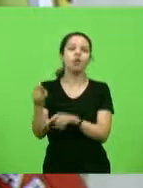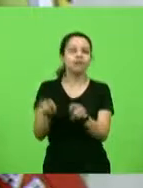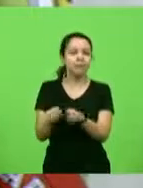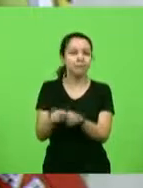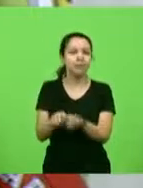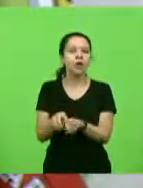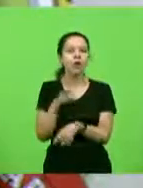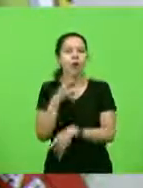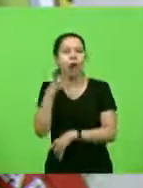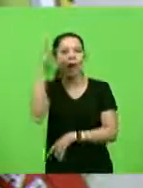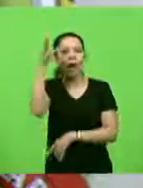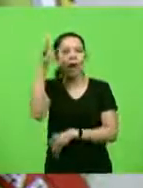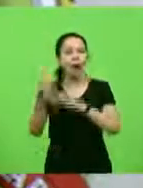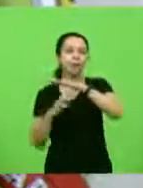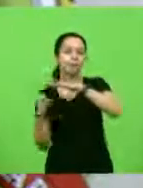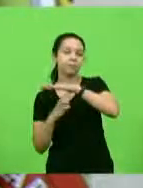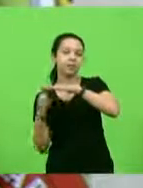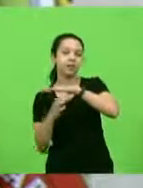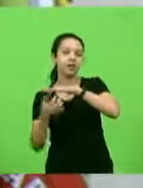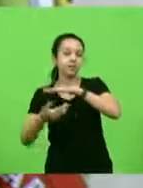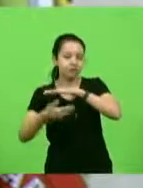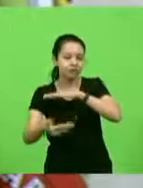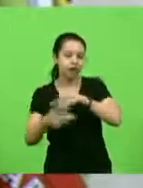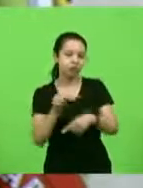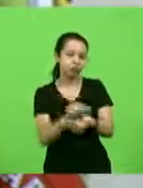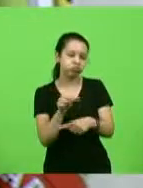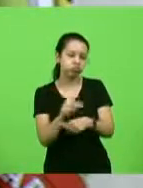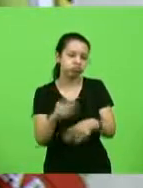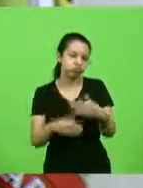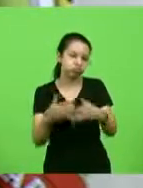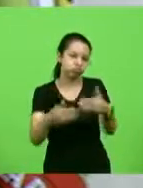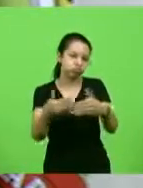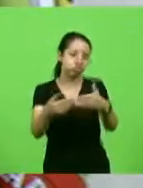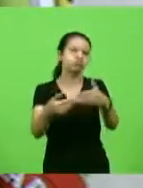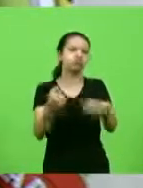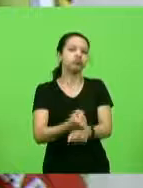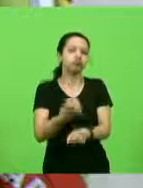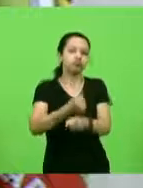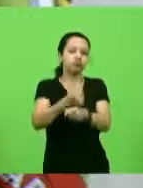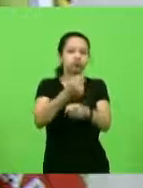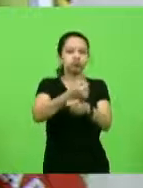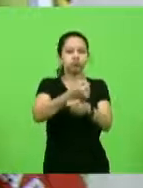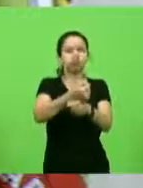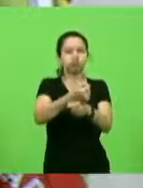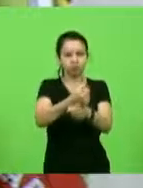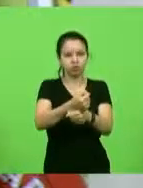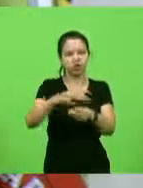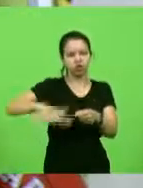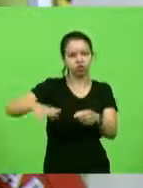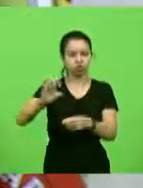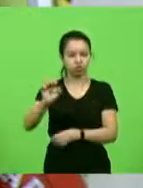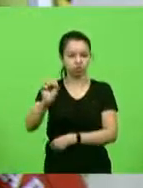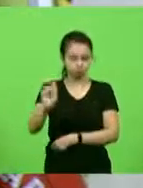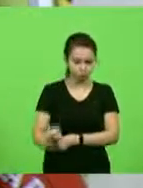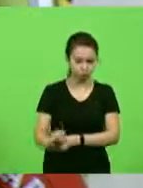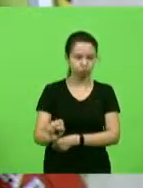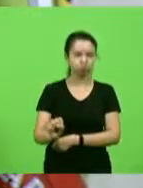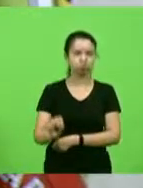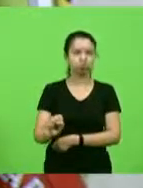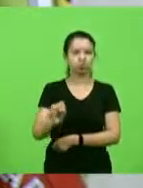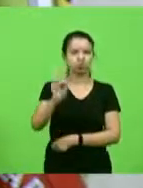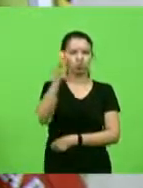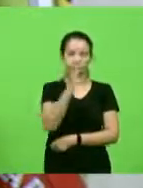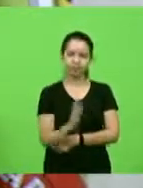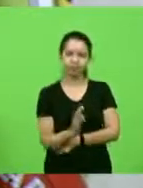empresa que vai realmente tocar a obra na parte do nosso sul do país. Então, essa boa nova,